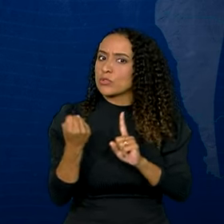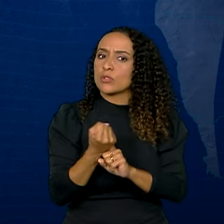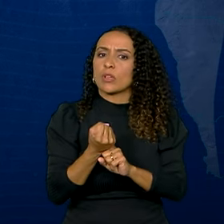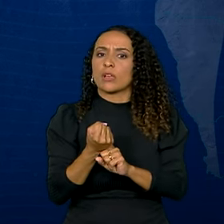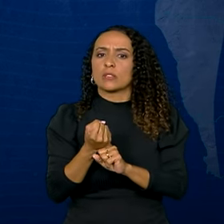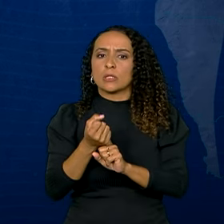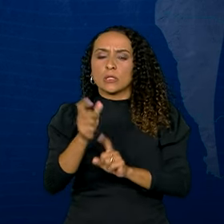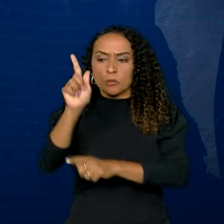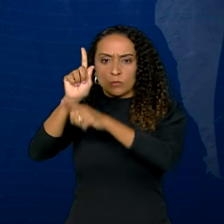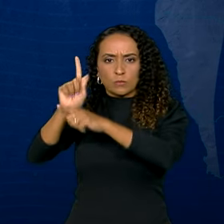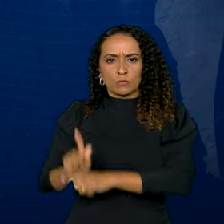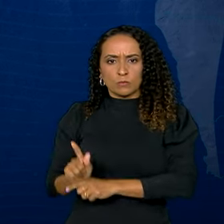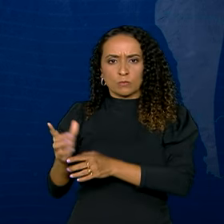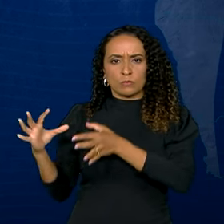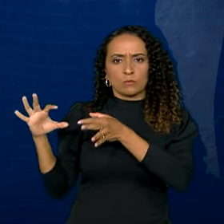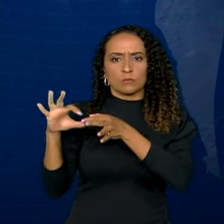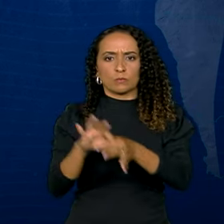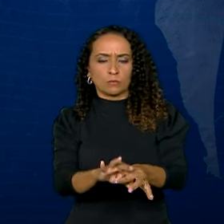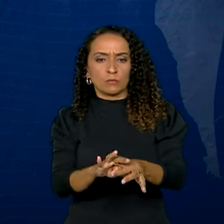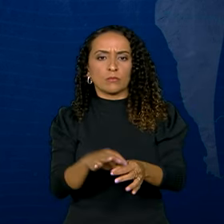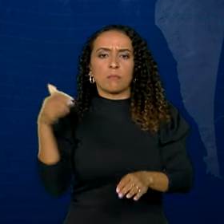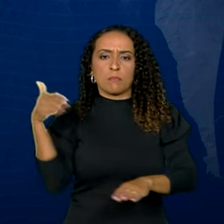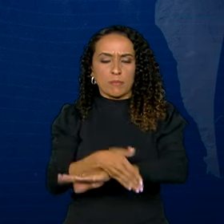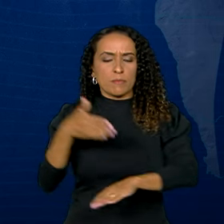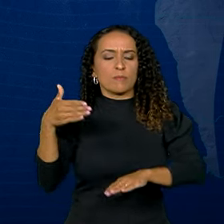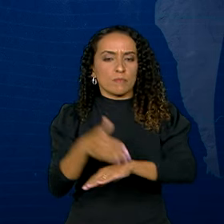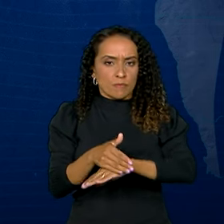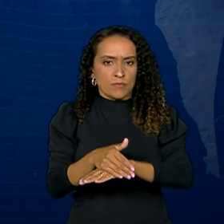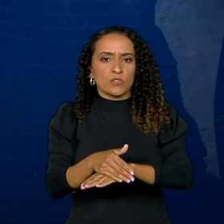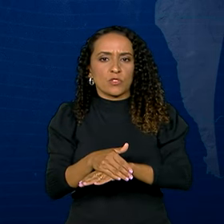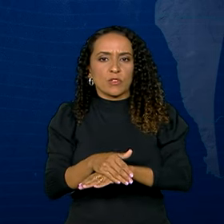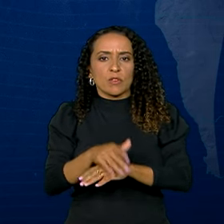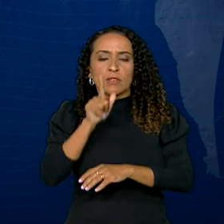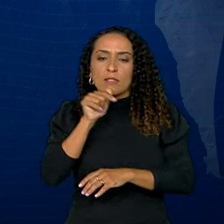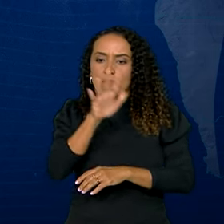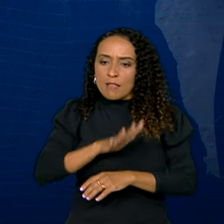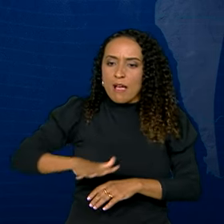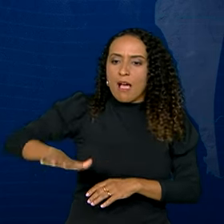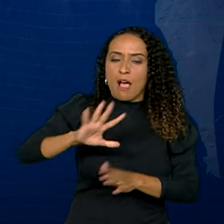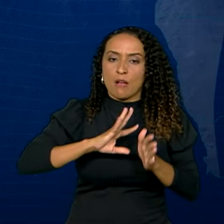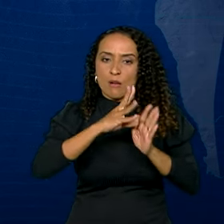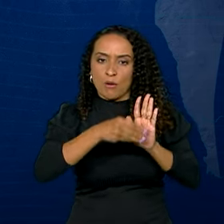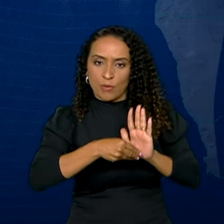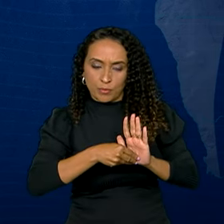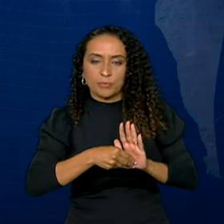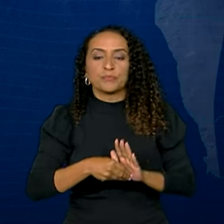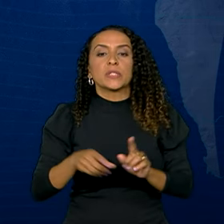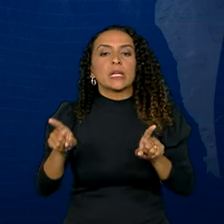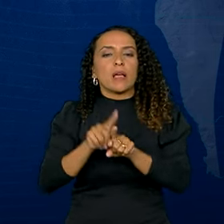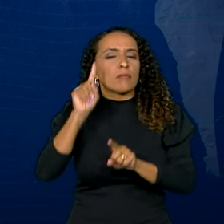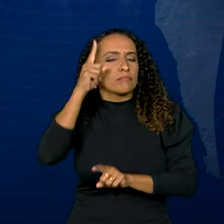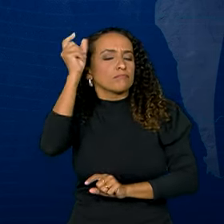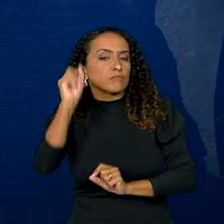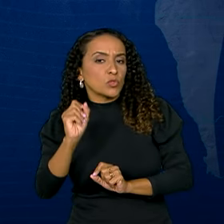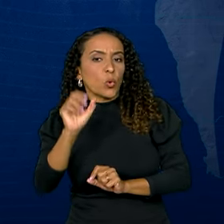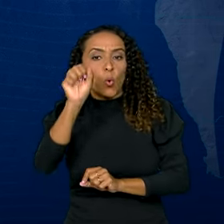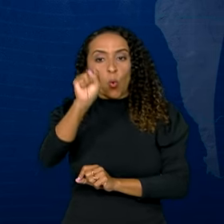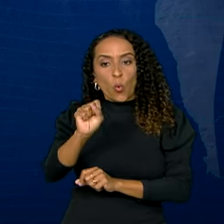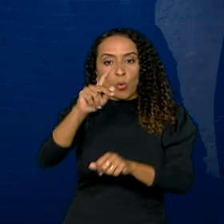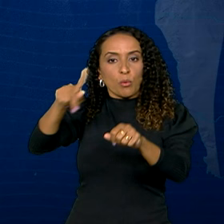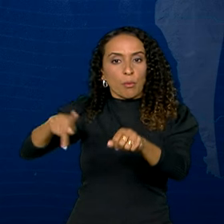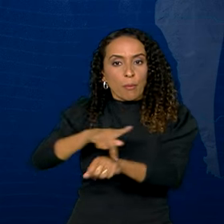para uma gestão integrada e participativa da água na região amazônica. A ideia é que os oito